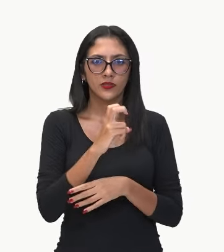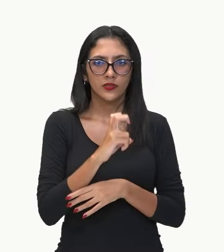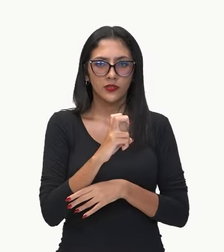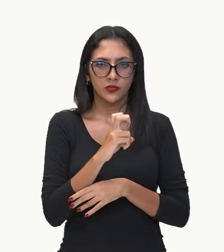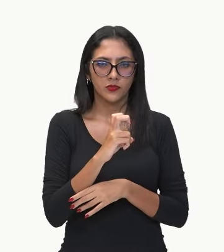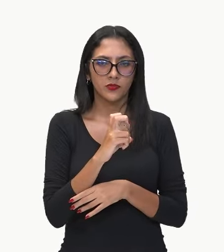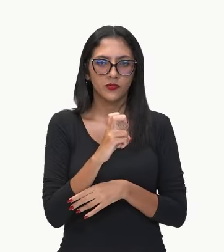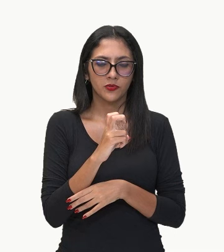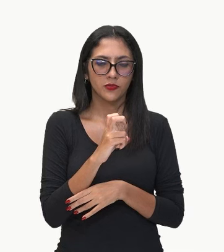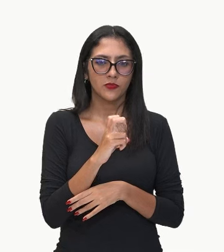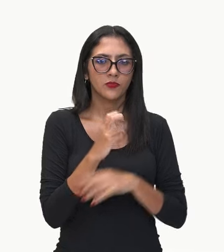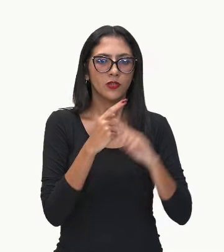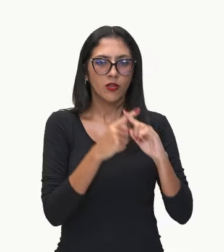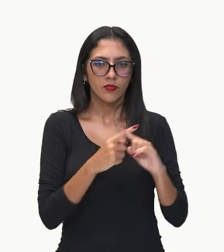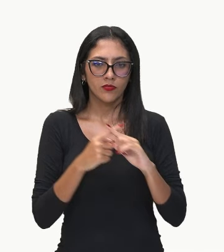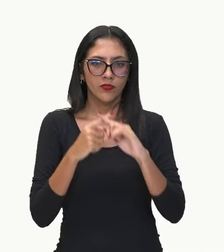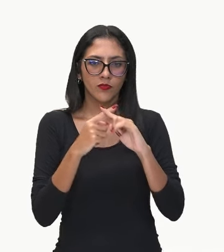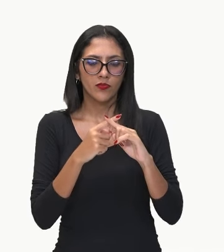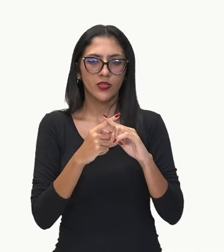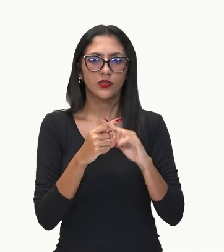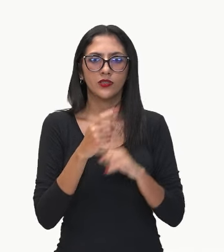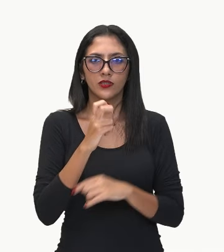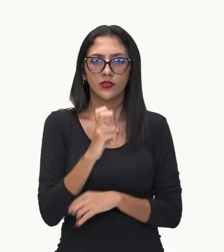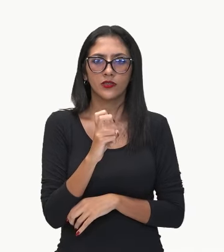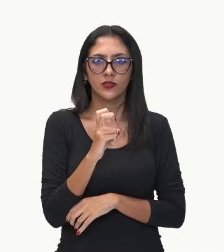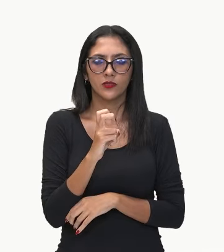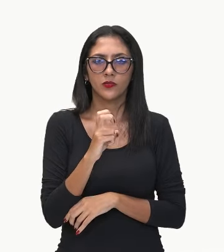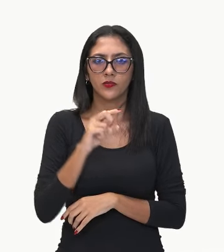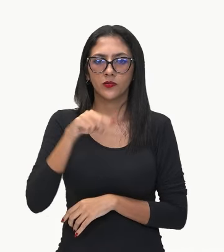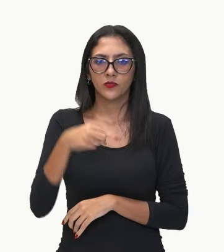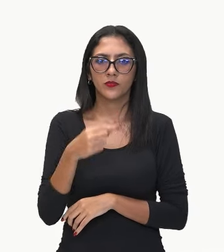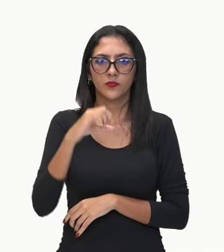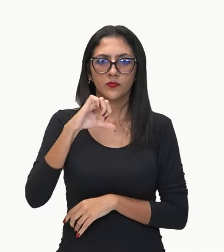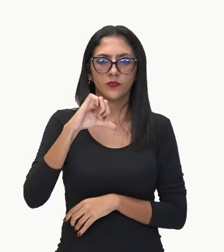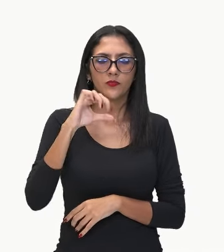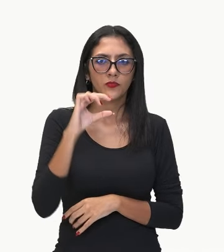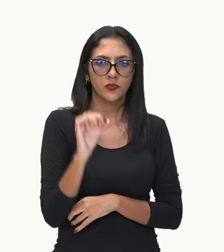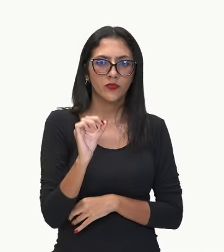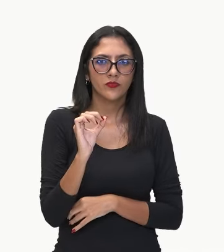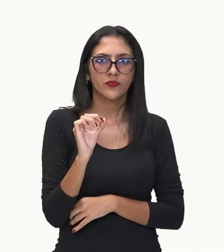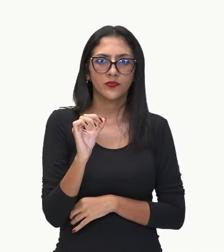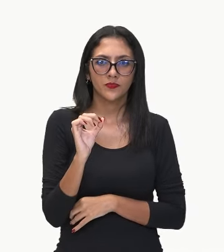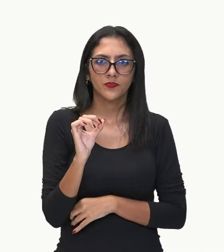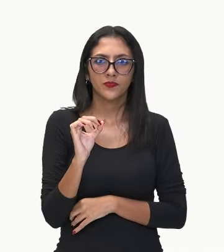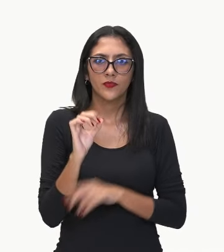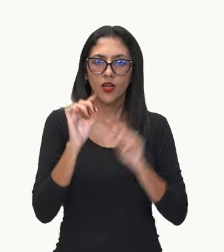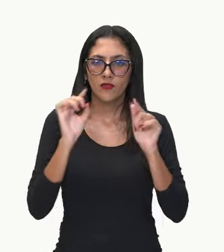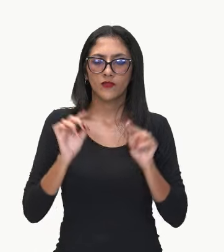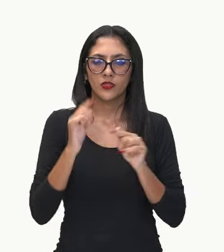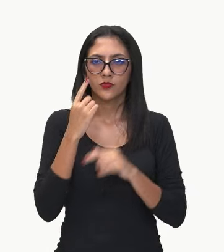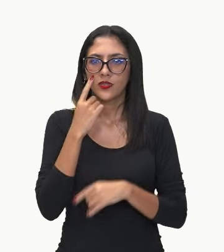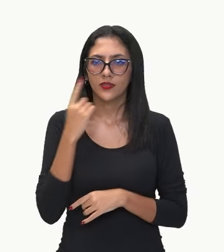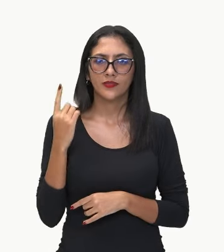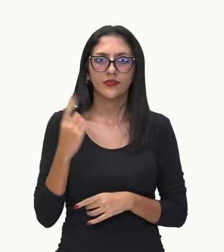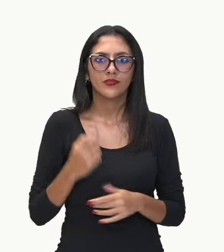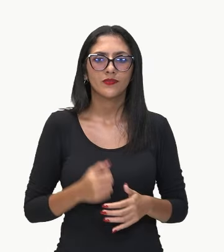quilos de frango, onde ele custou o quilo R 5,90.